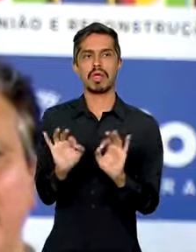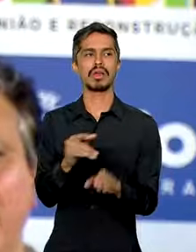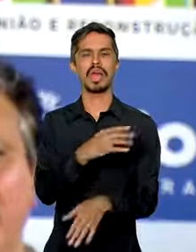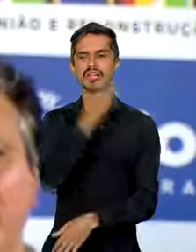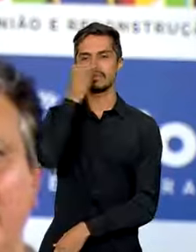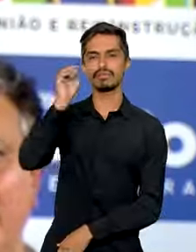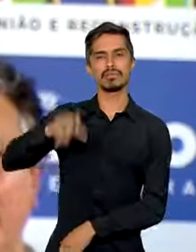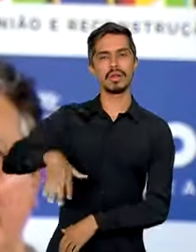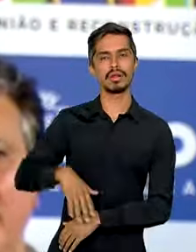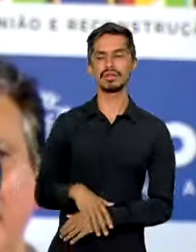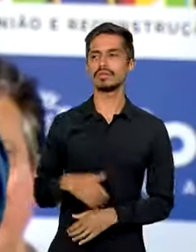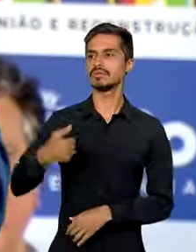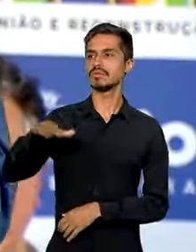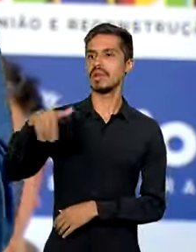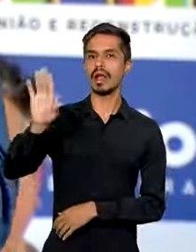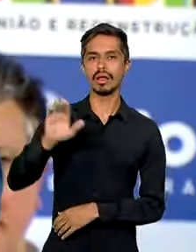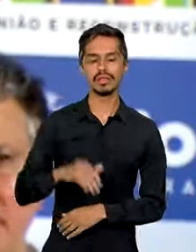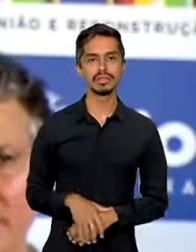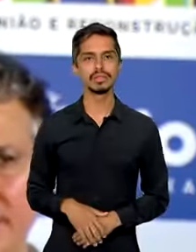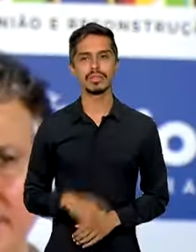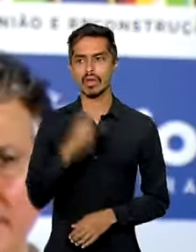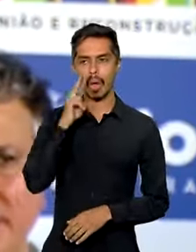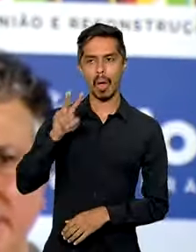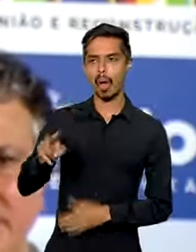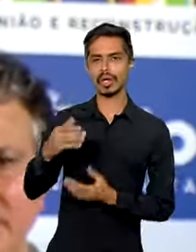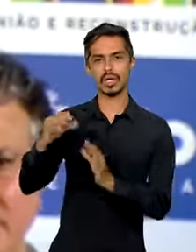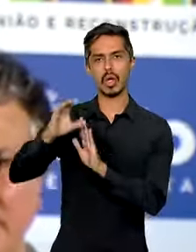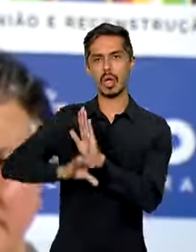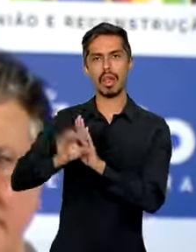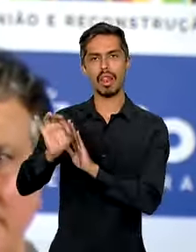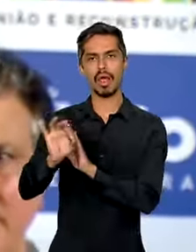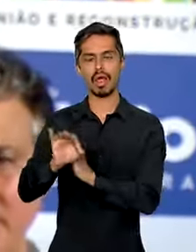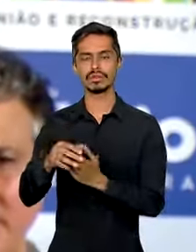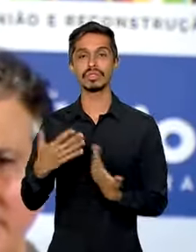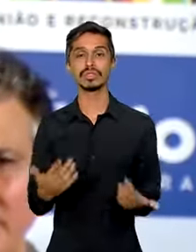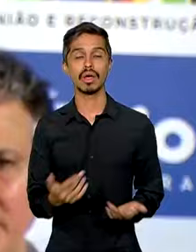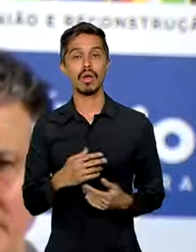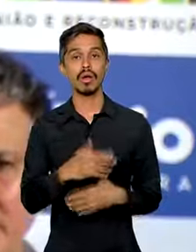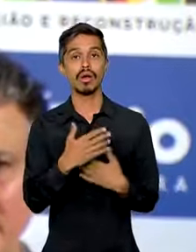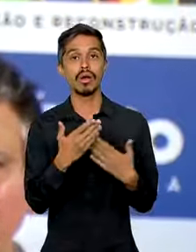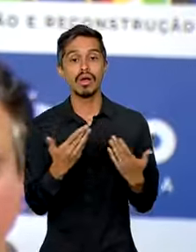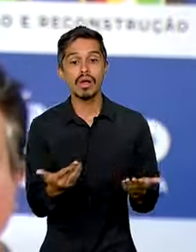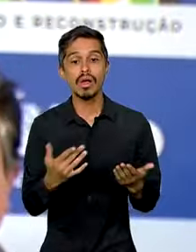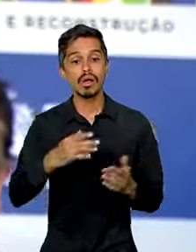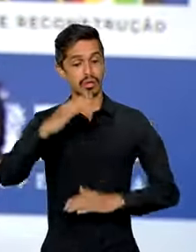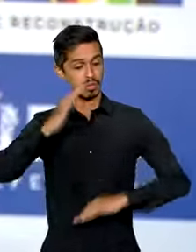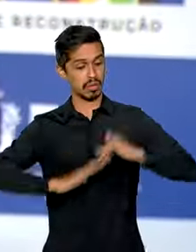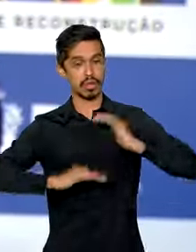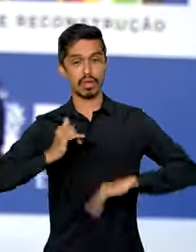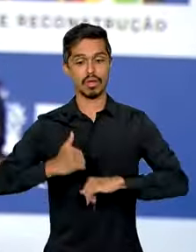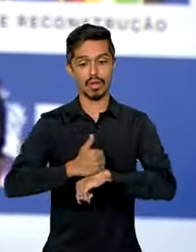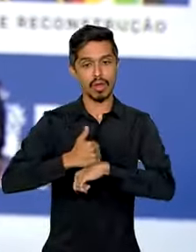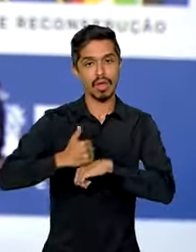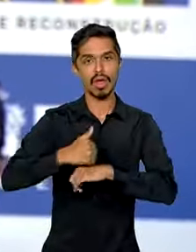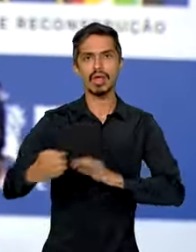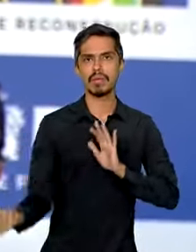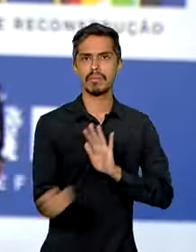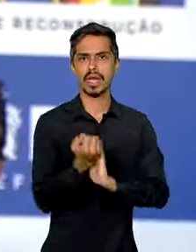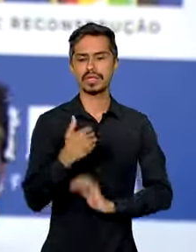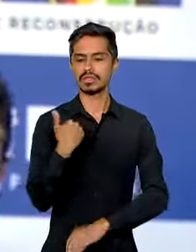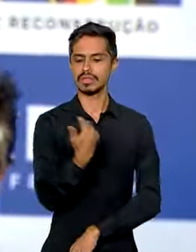ouvido para a gente, manda a gente embora, nem olha na carteira da gente. Então a profissão é uma marca muito